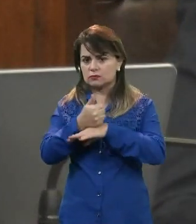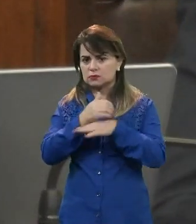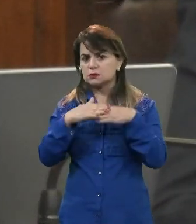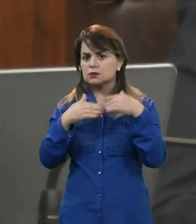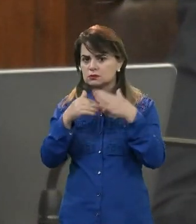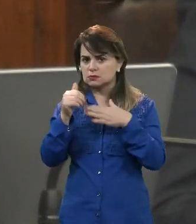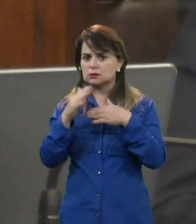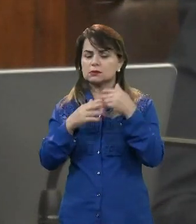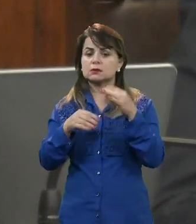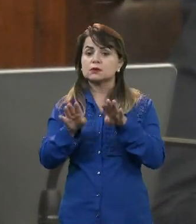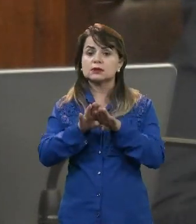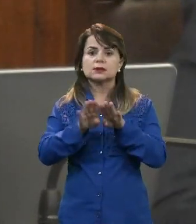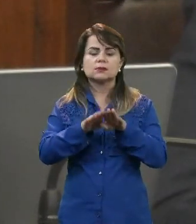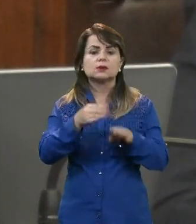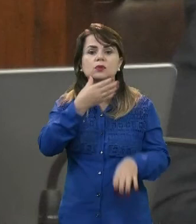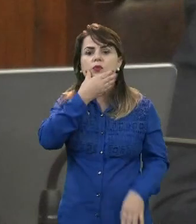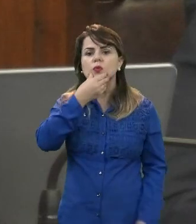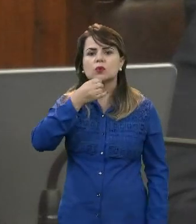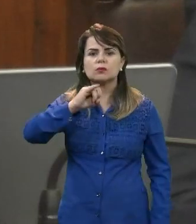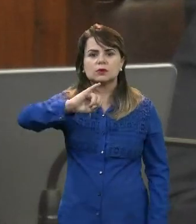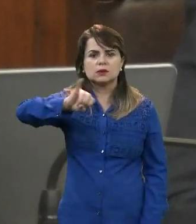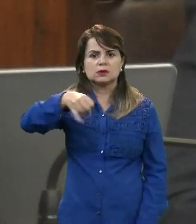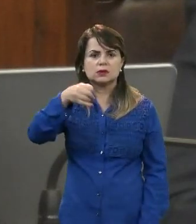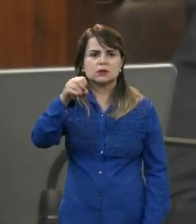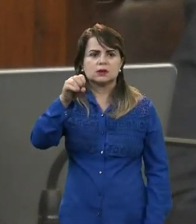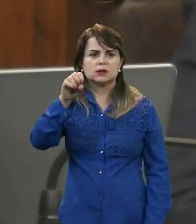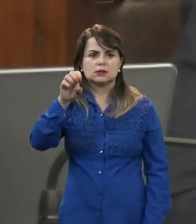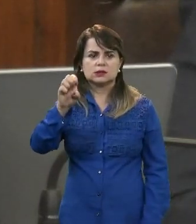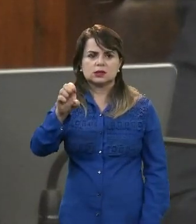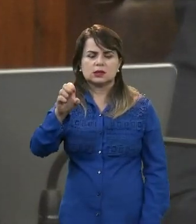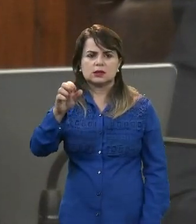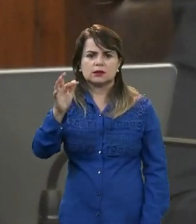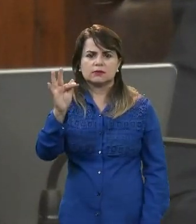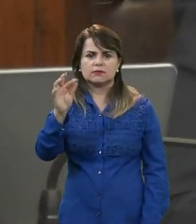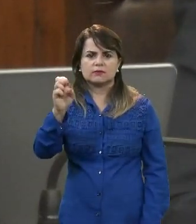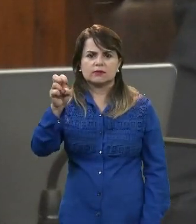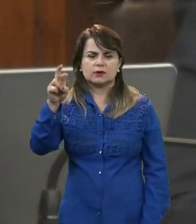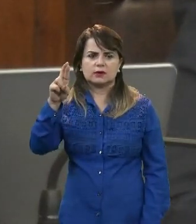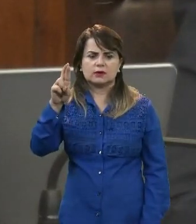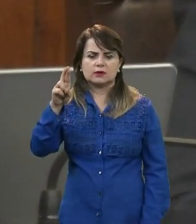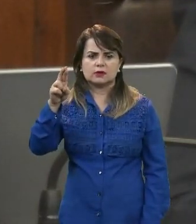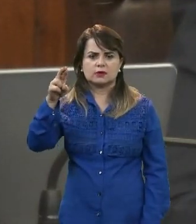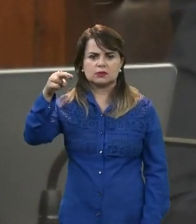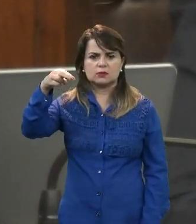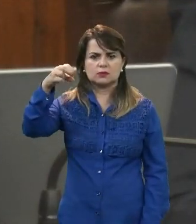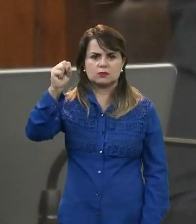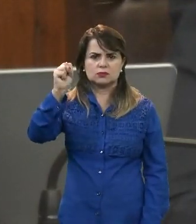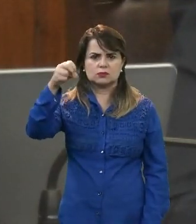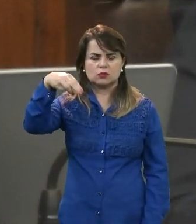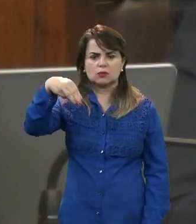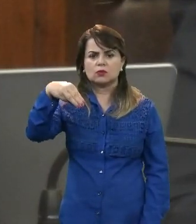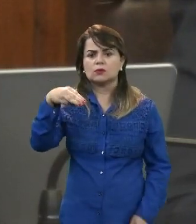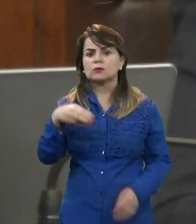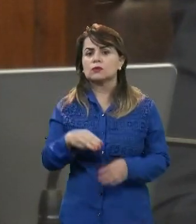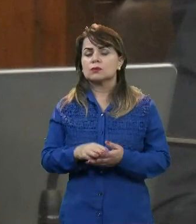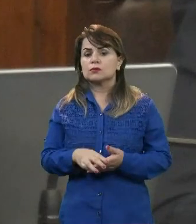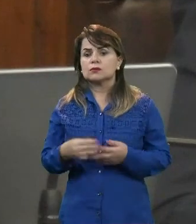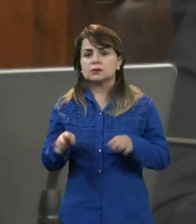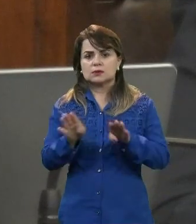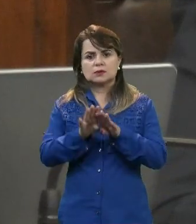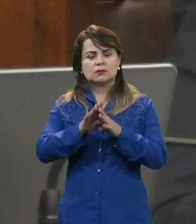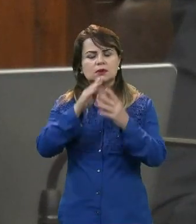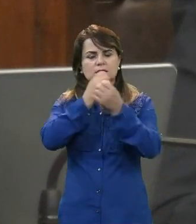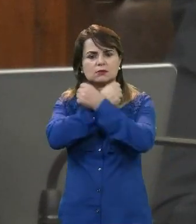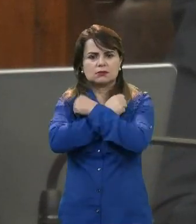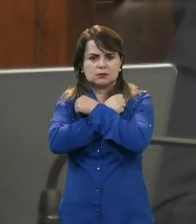E o Jefferson Ricardo Gabriel, cadê o Jefferson? O Jefferson, transmita lá ao presidente André nosso